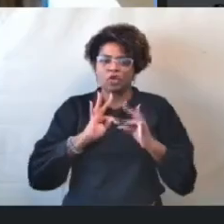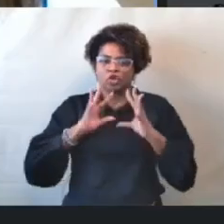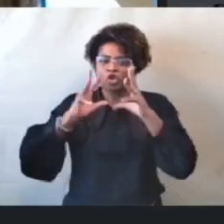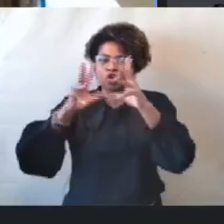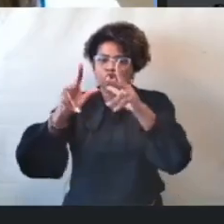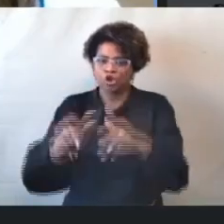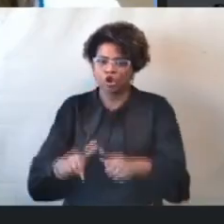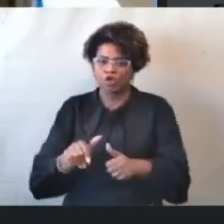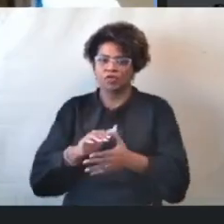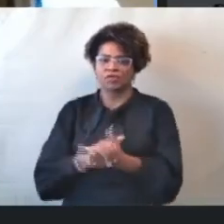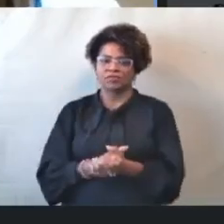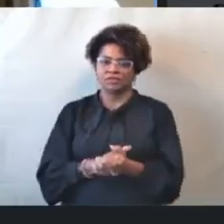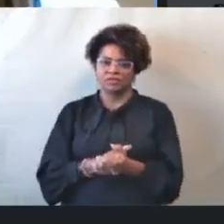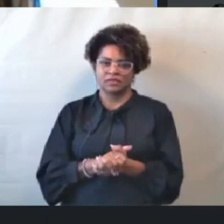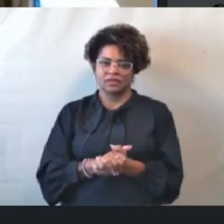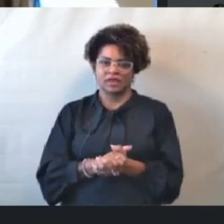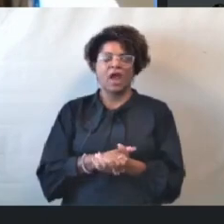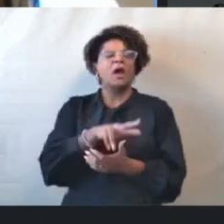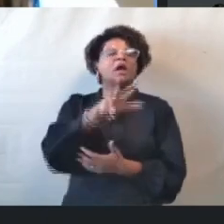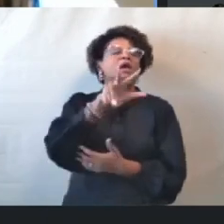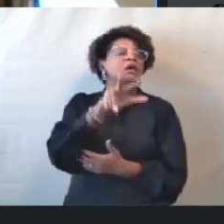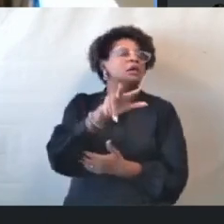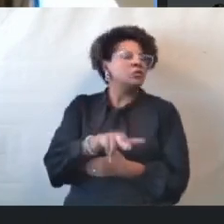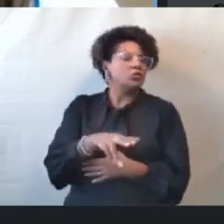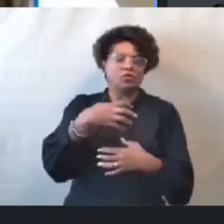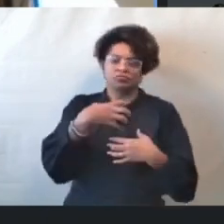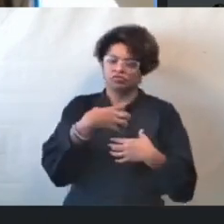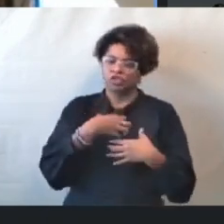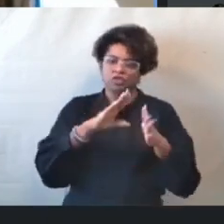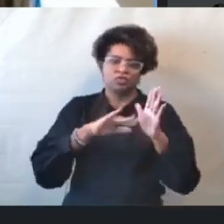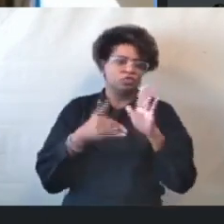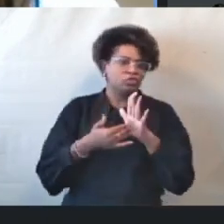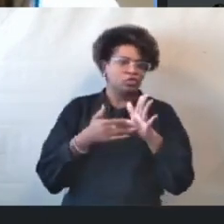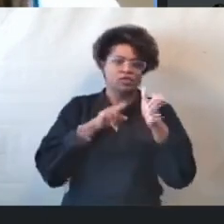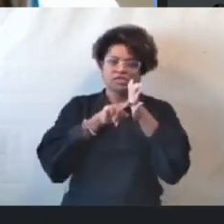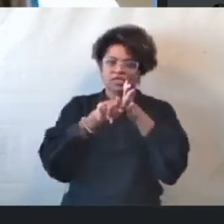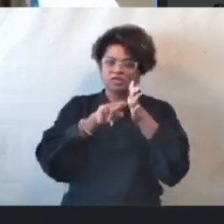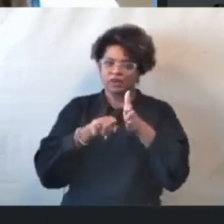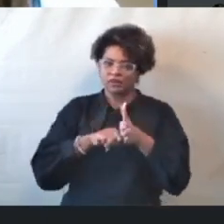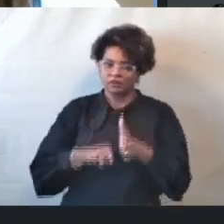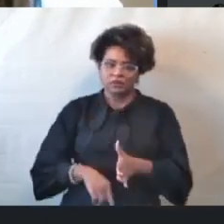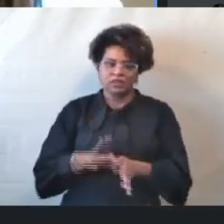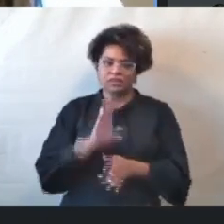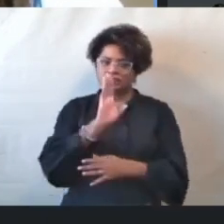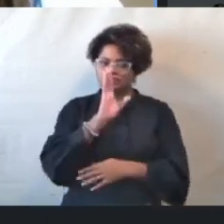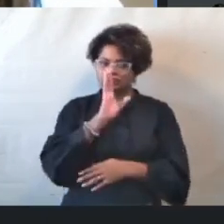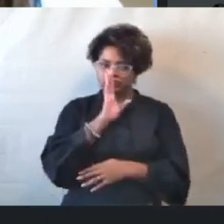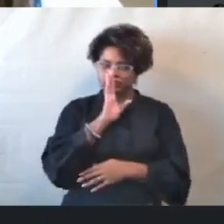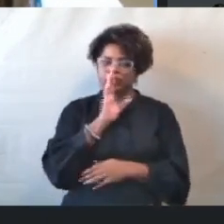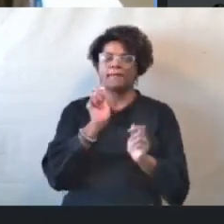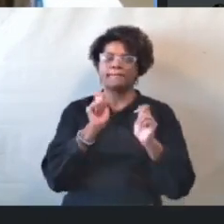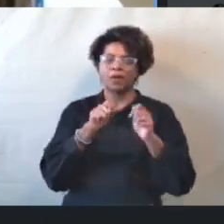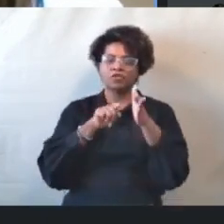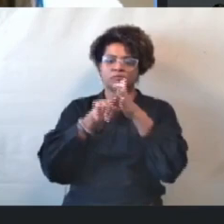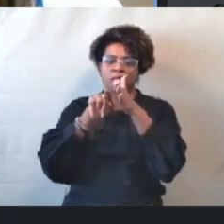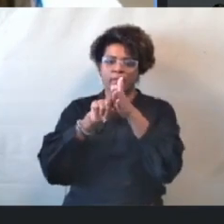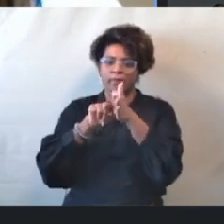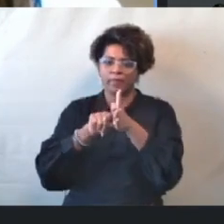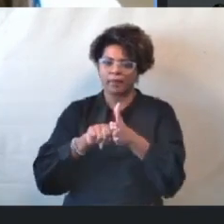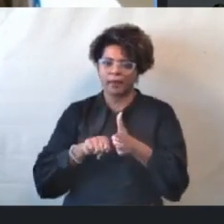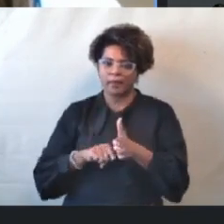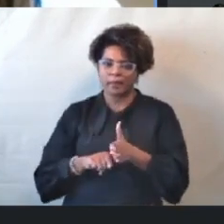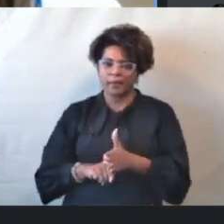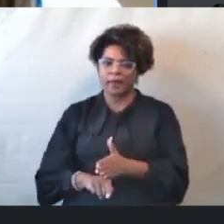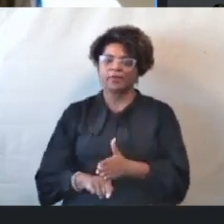Não, me manifestarei da mesma forma em todas as perguntas, pode fazê-las em sequência considerando